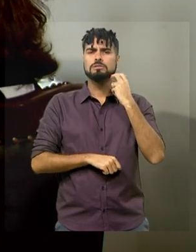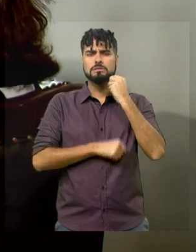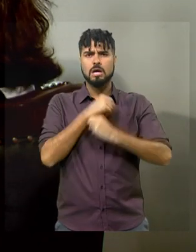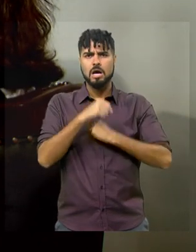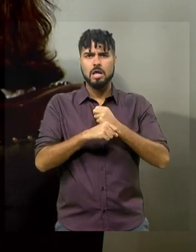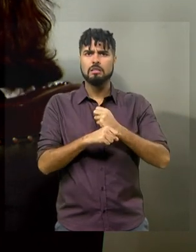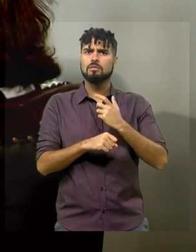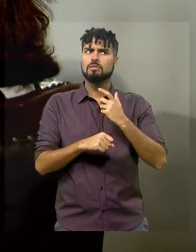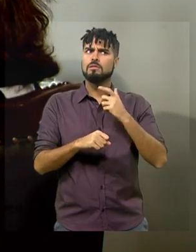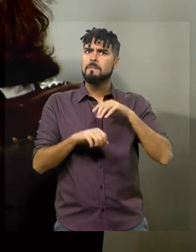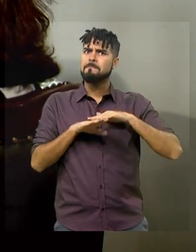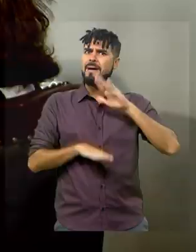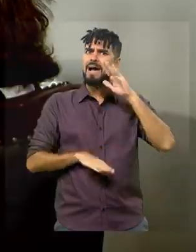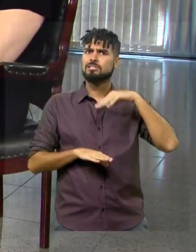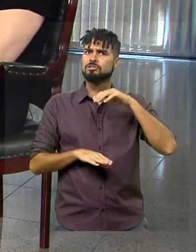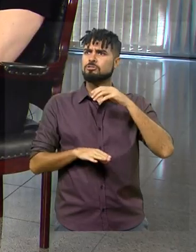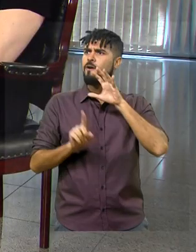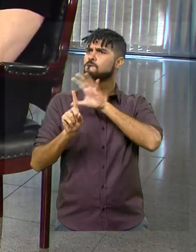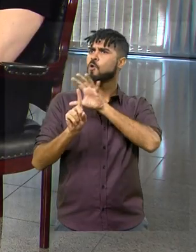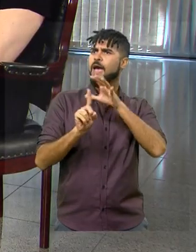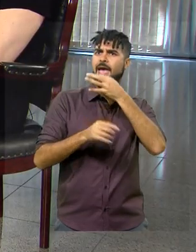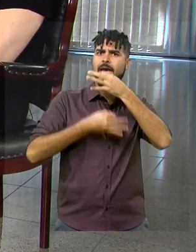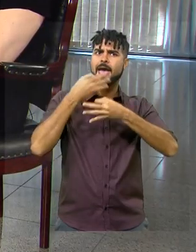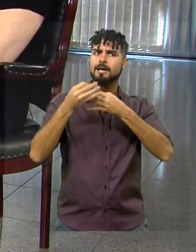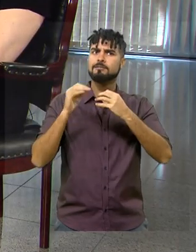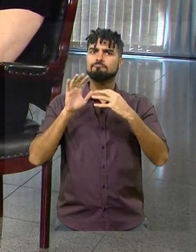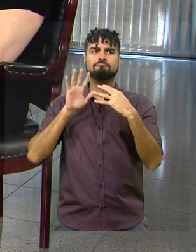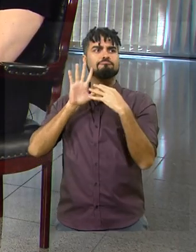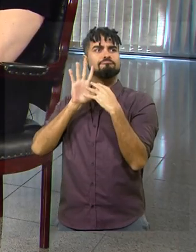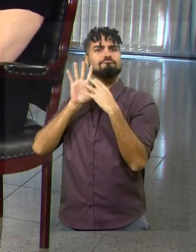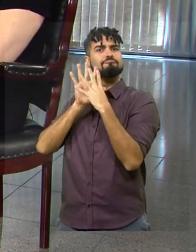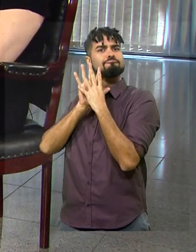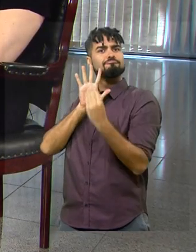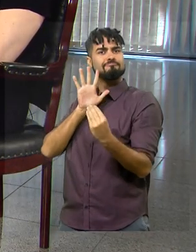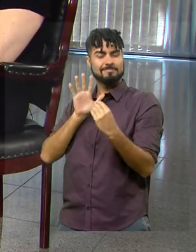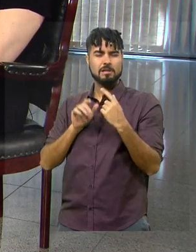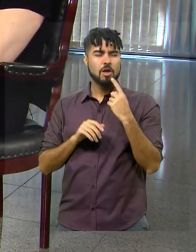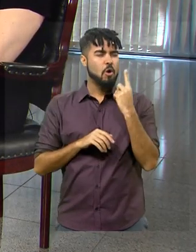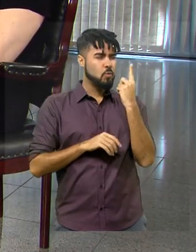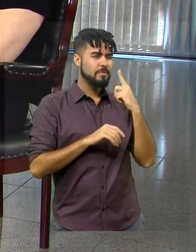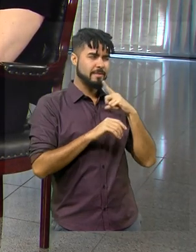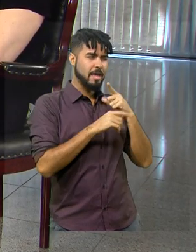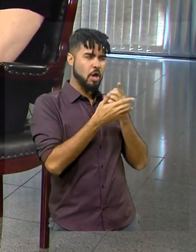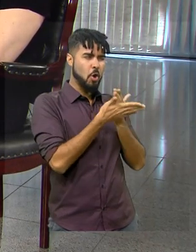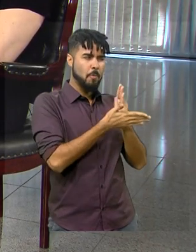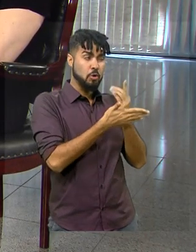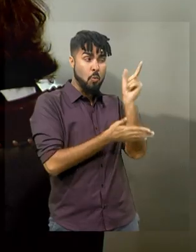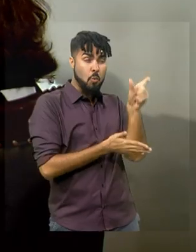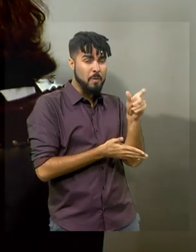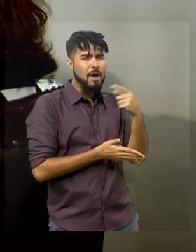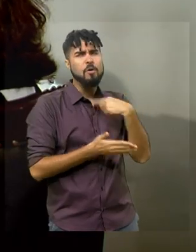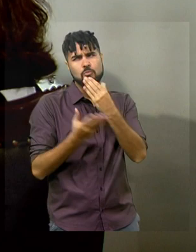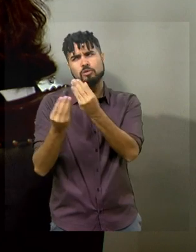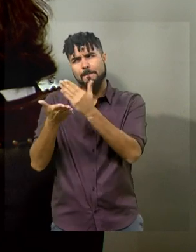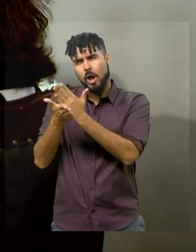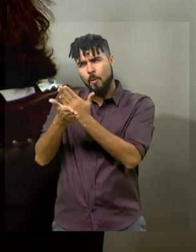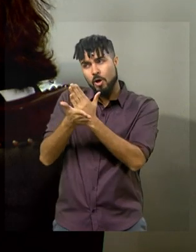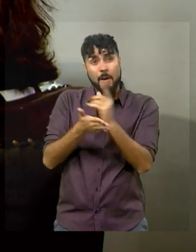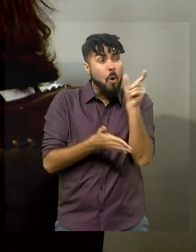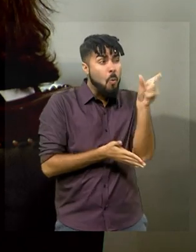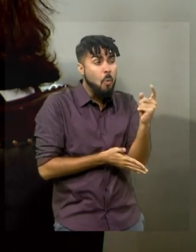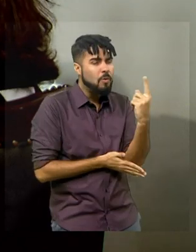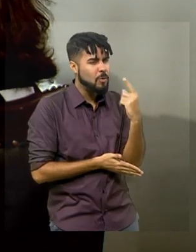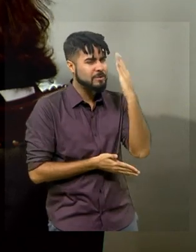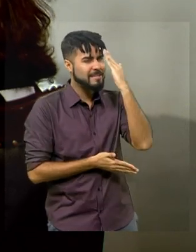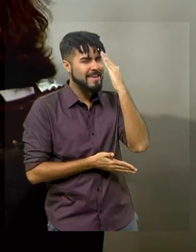lista dos 100 parlamentares mais influentes, uma pessoa eu tenho certeza que a senhora incomodou muito, eu acho que já incomodou muita gente, mas uma eu tenho